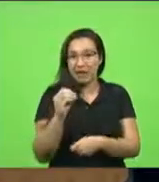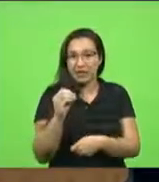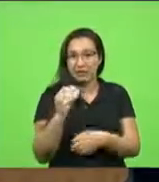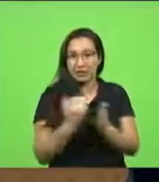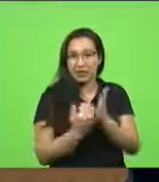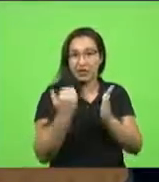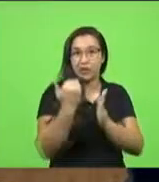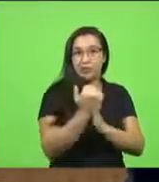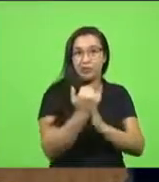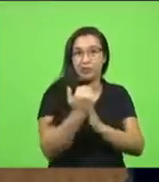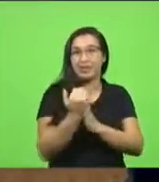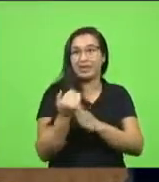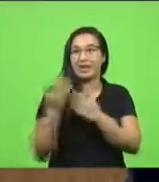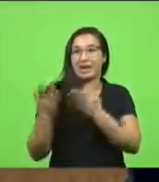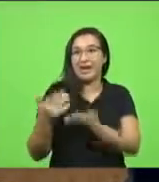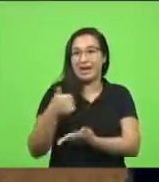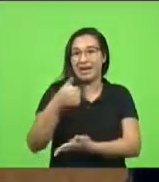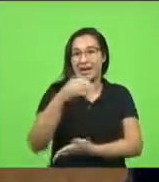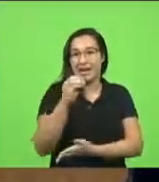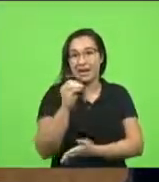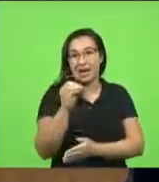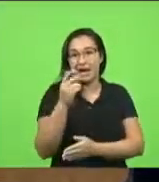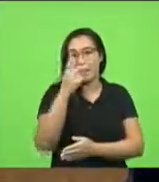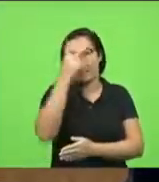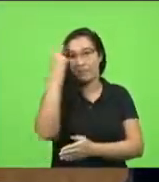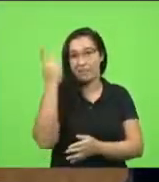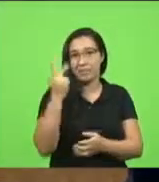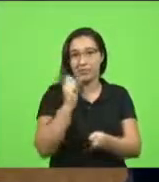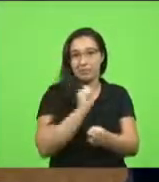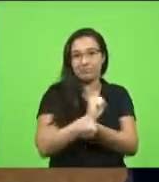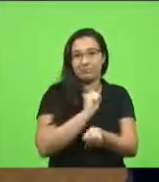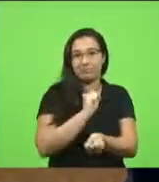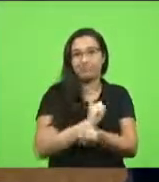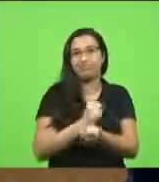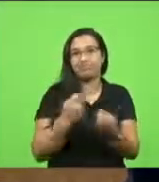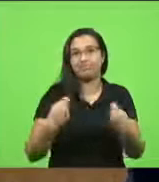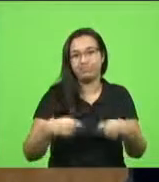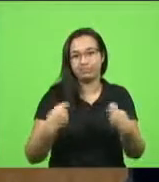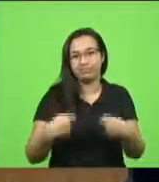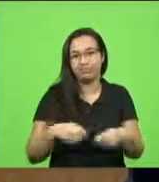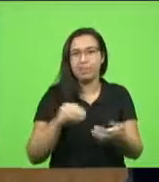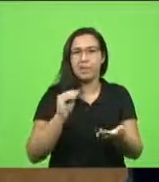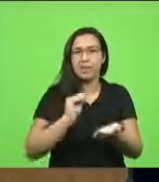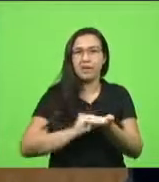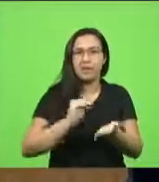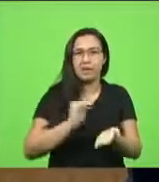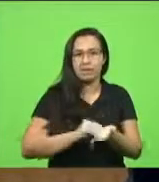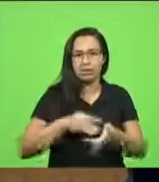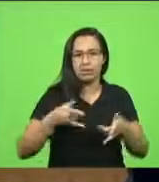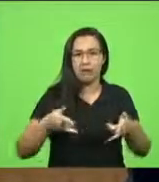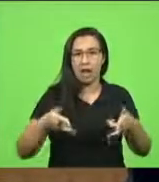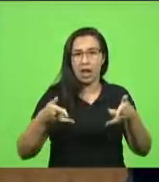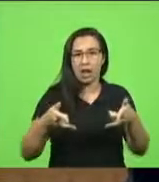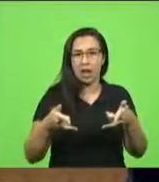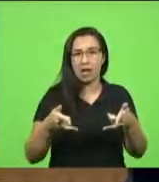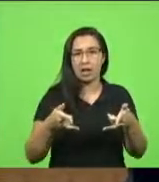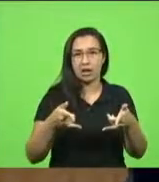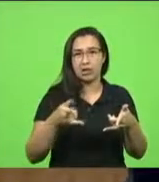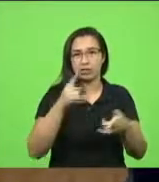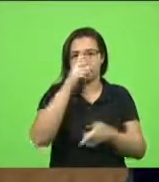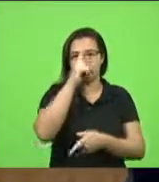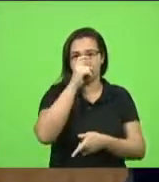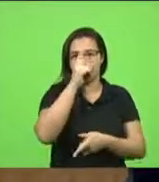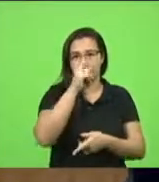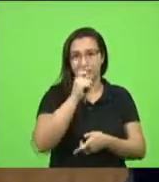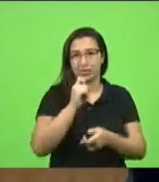não consegue dar conta. Nós temos falta de leitos clínicos há um bom tempo já e os leitos de UTI,